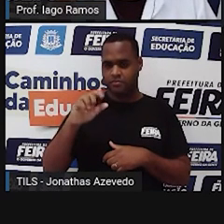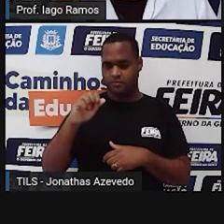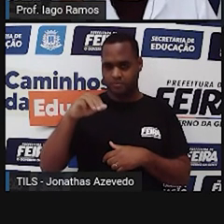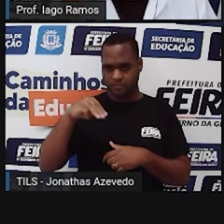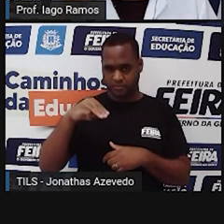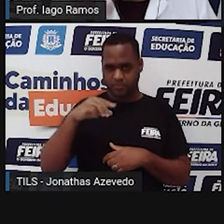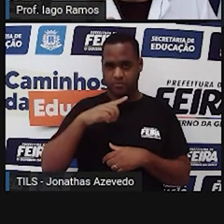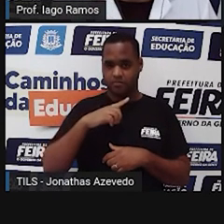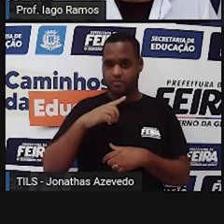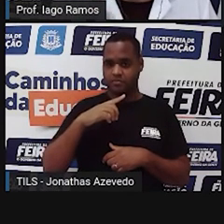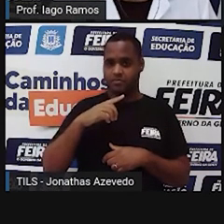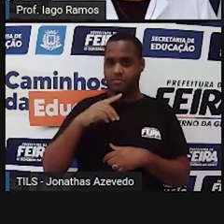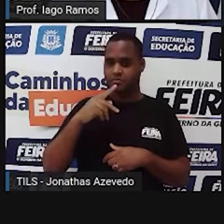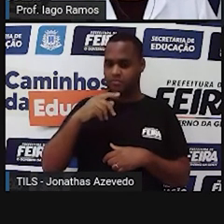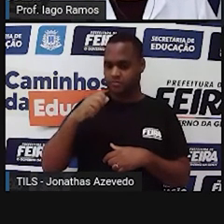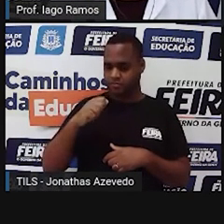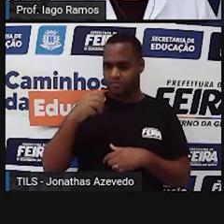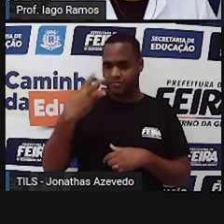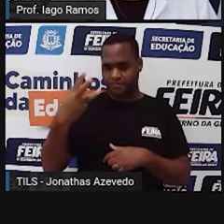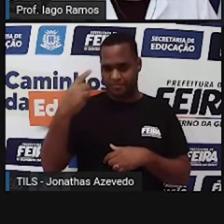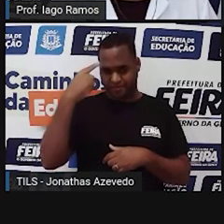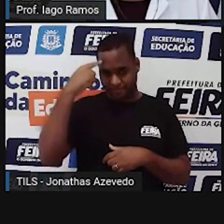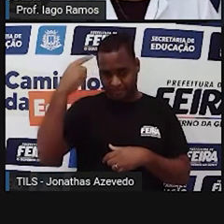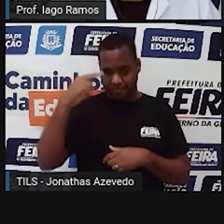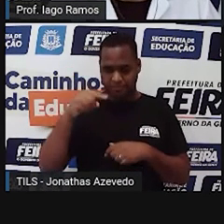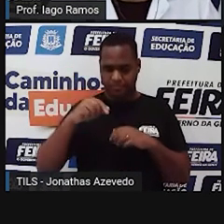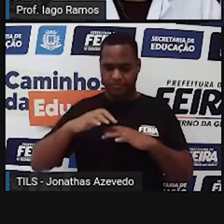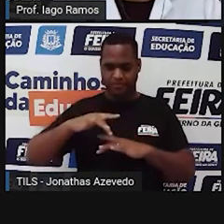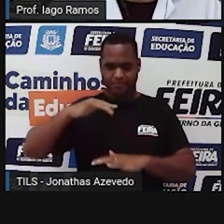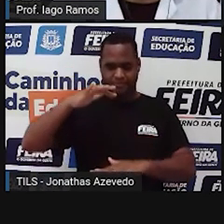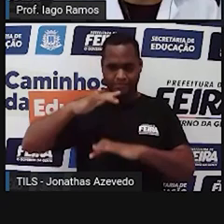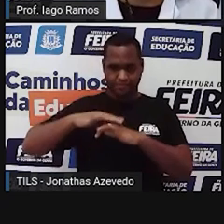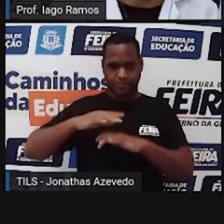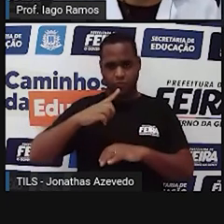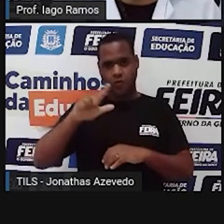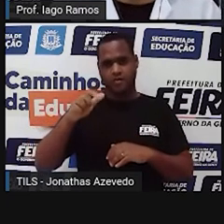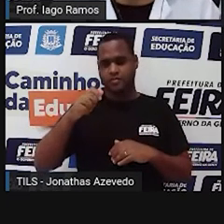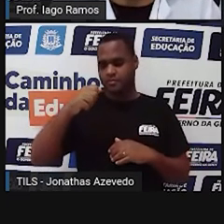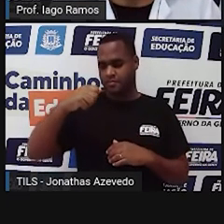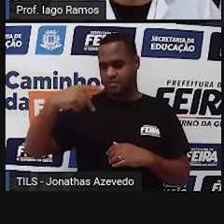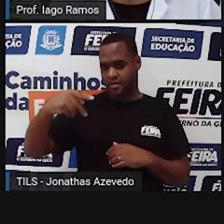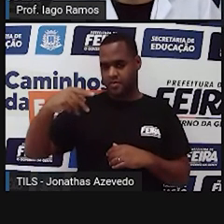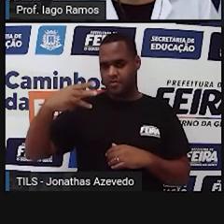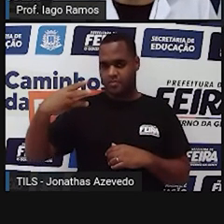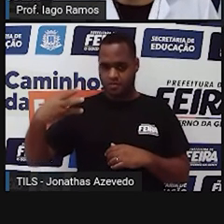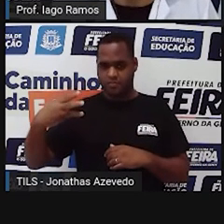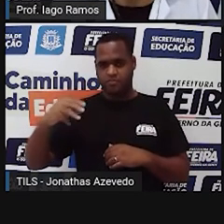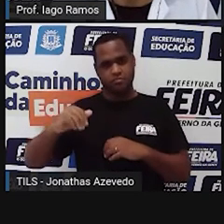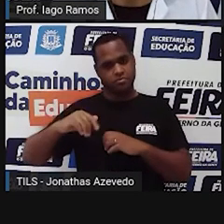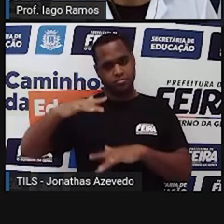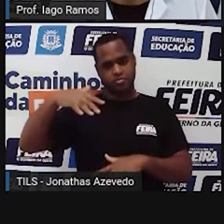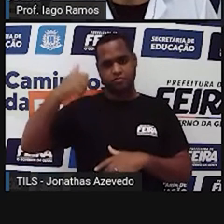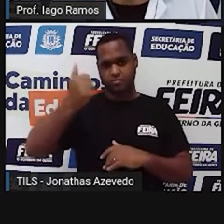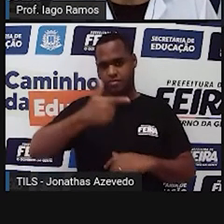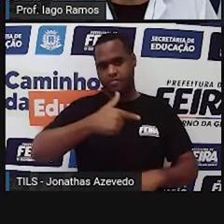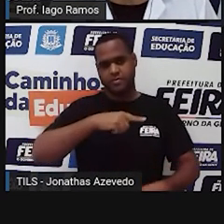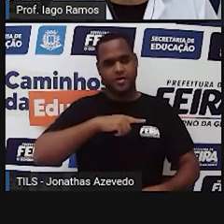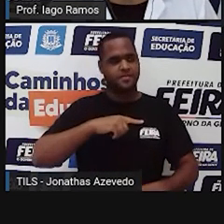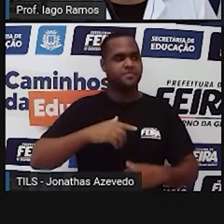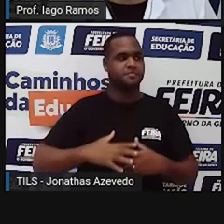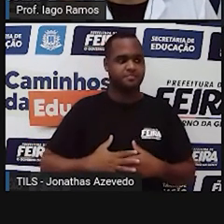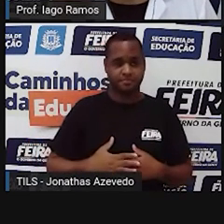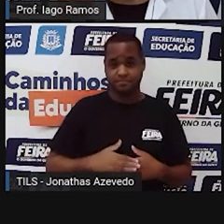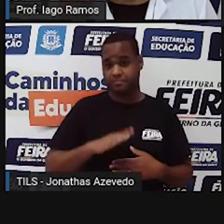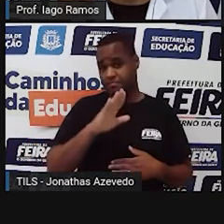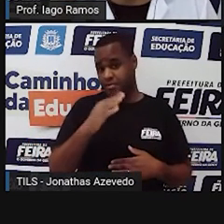que a de Paulo Afonso 3 já é um reservatório maior do que a de Paulo Afonso 2, tá bom? Mas,